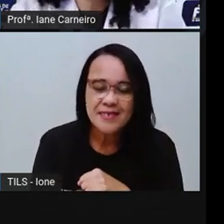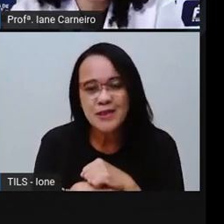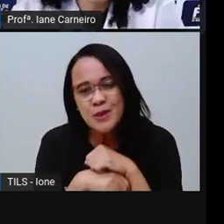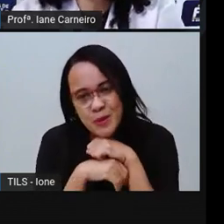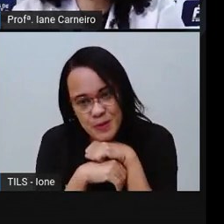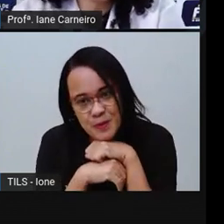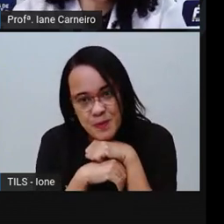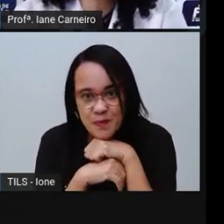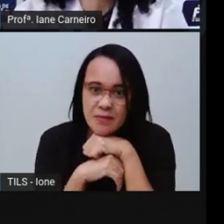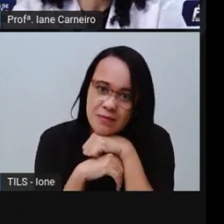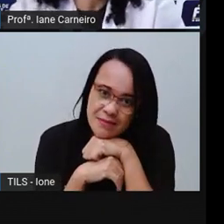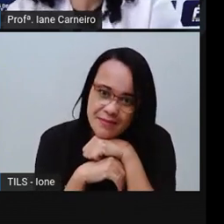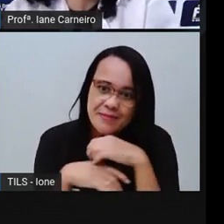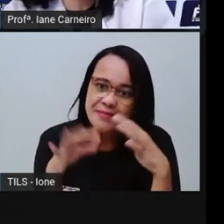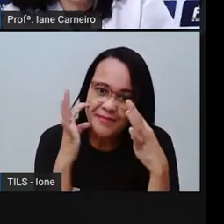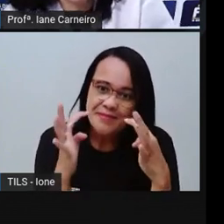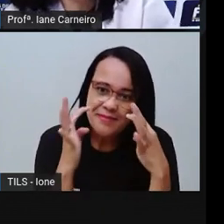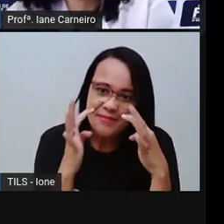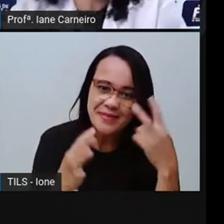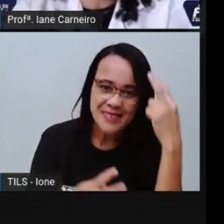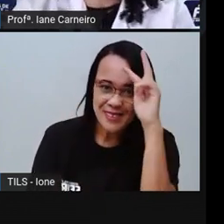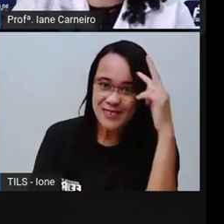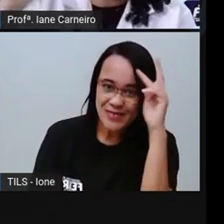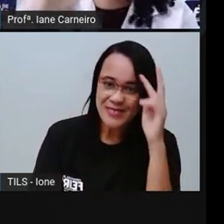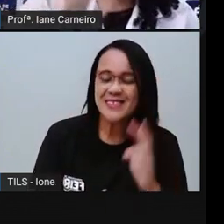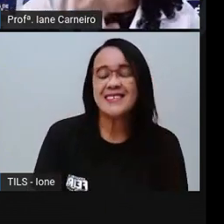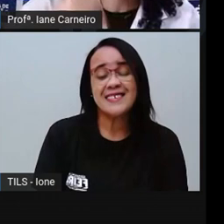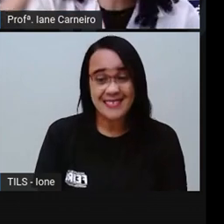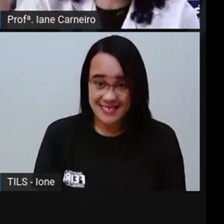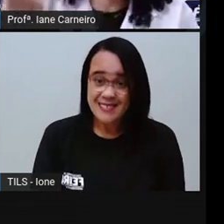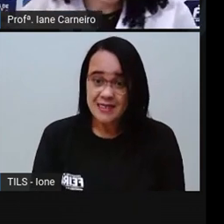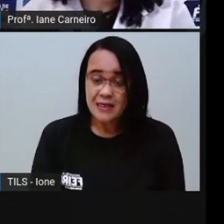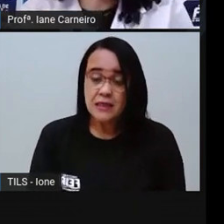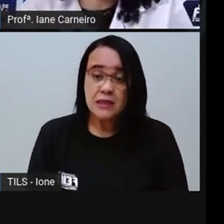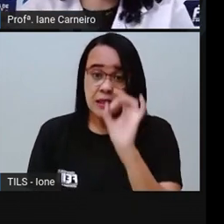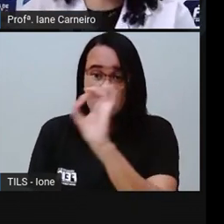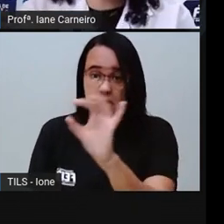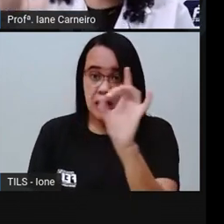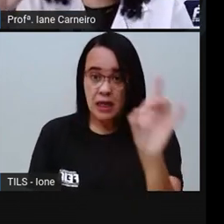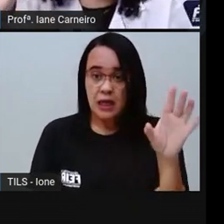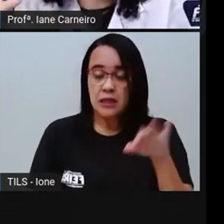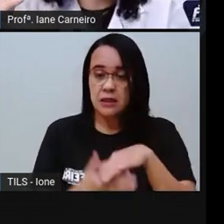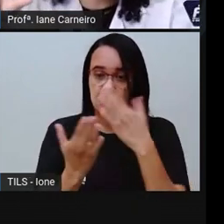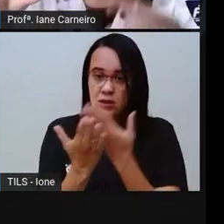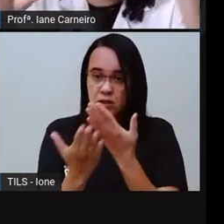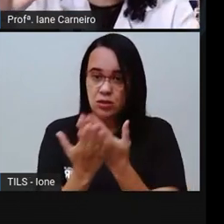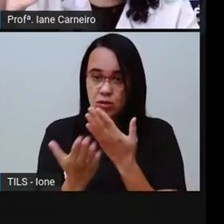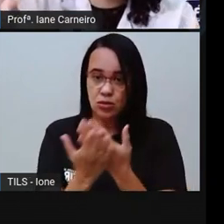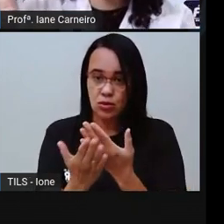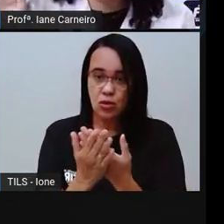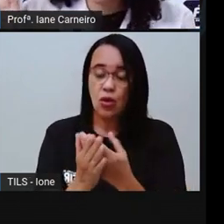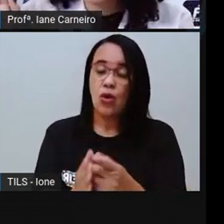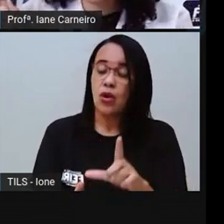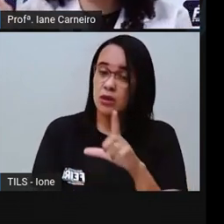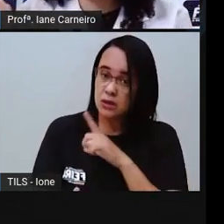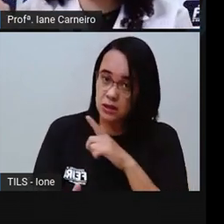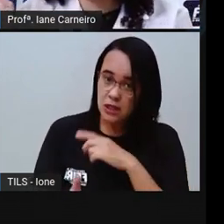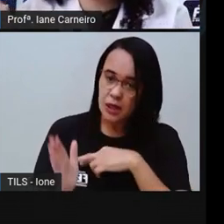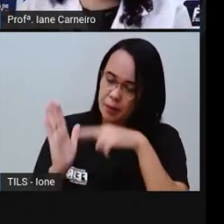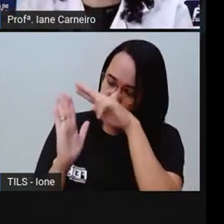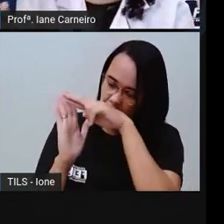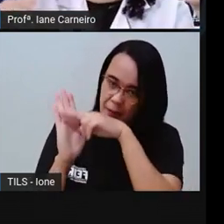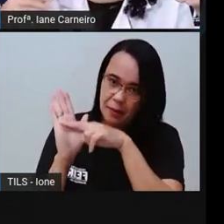próprias regras, né? E aí cada escola, né, vai ter a sua regra, né? Uma escola não vai ter a mesma regra que outra,